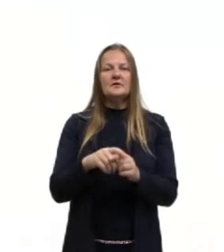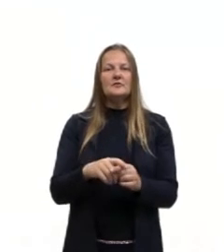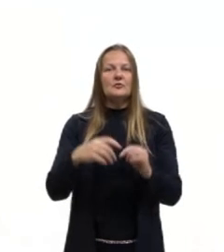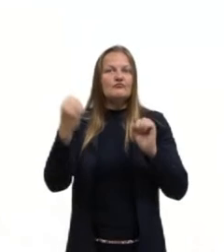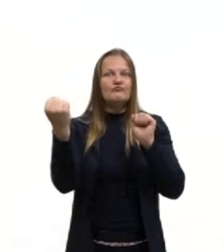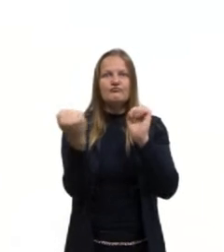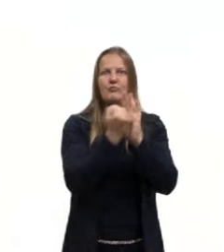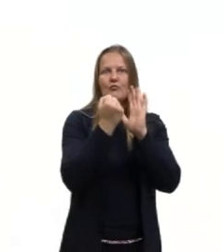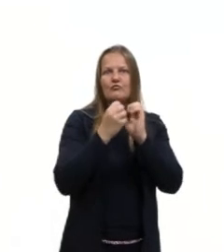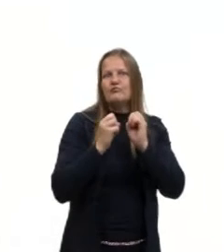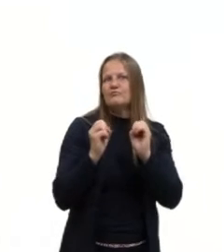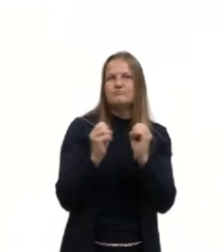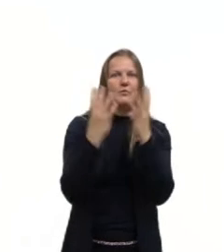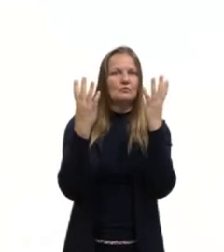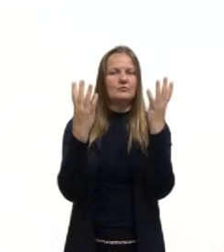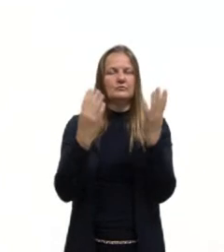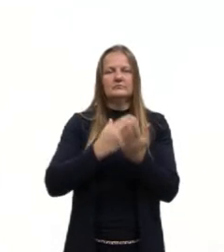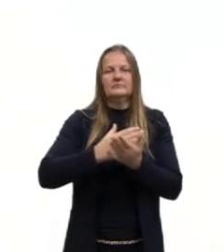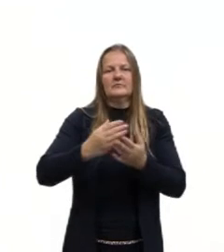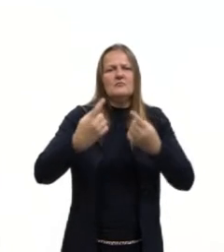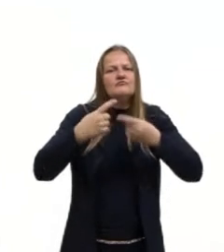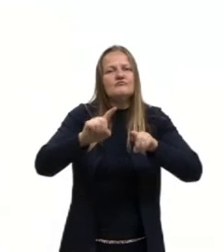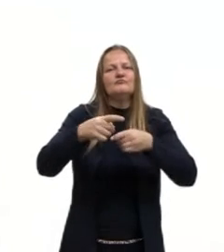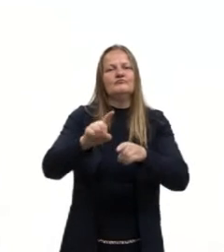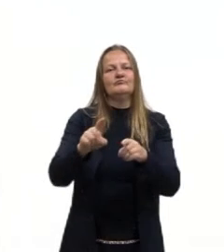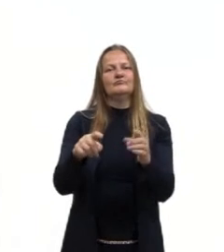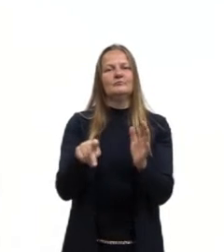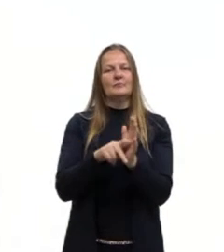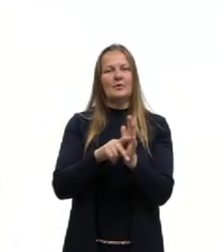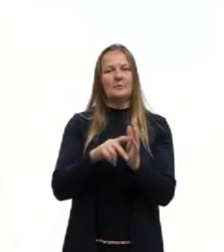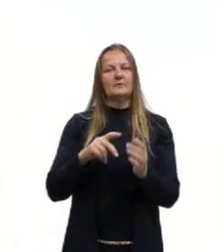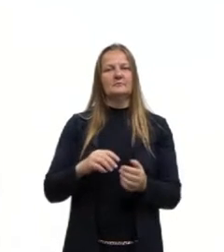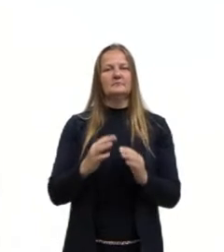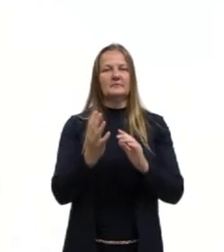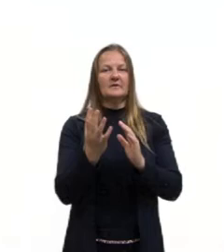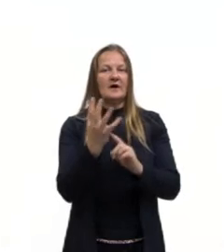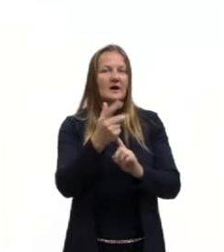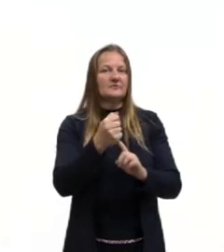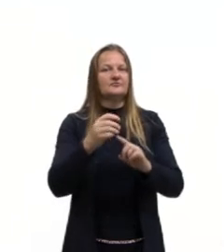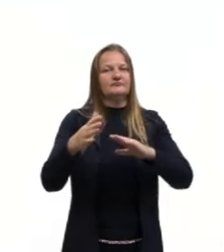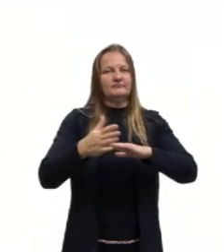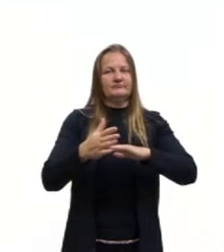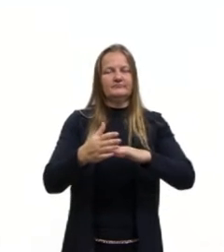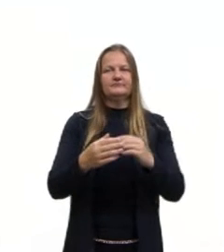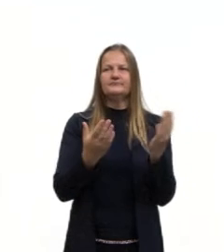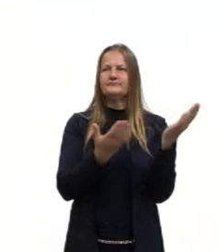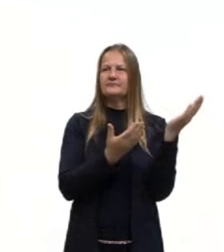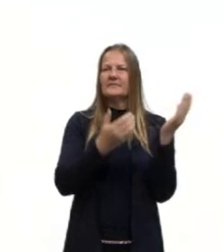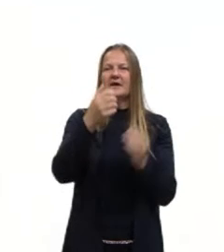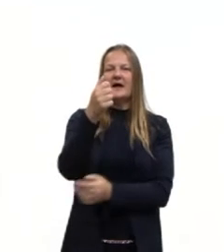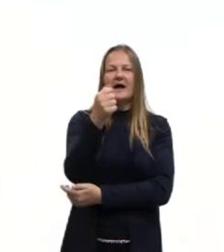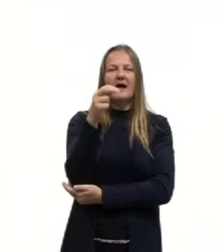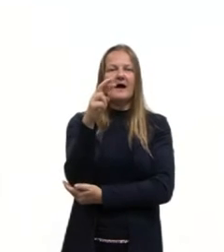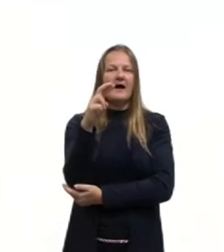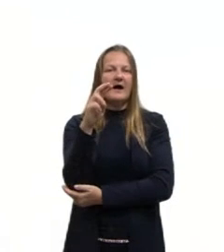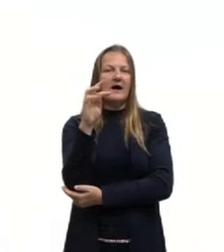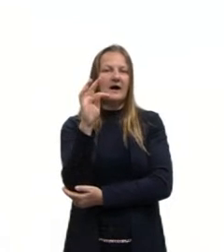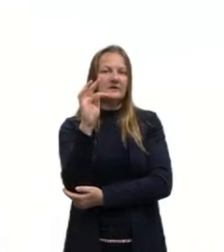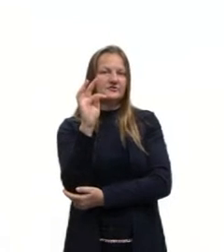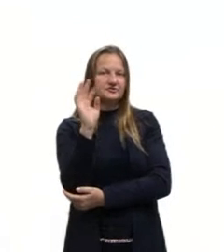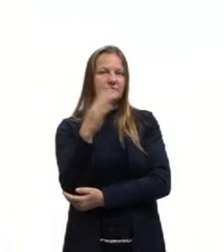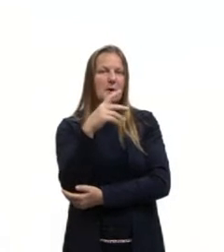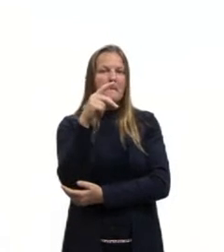estopim, o início das provocações da arte contemporânea, que é a arte pop, uma delas,